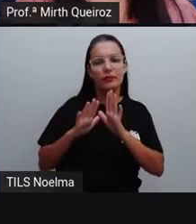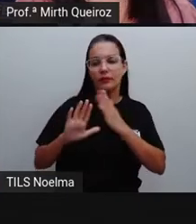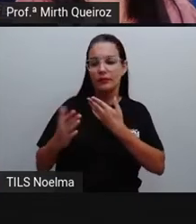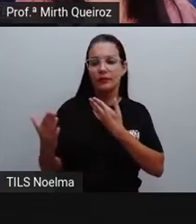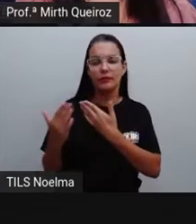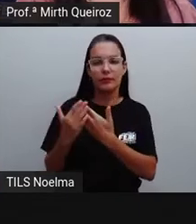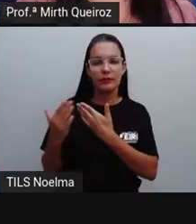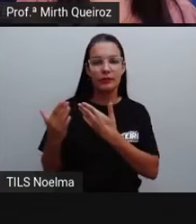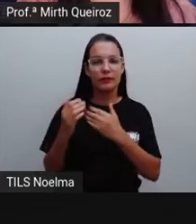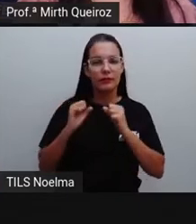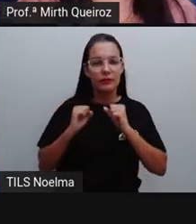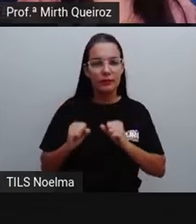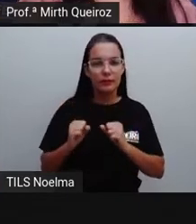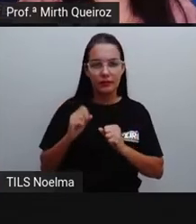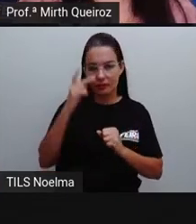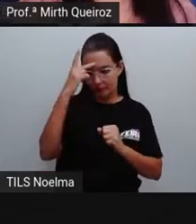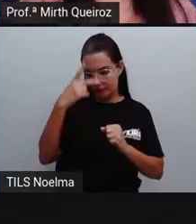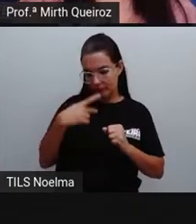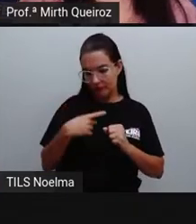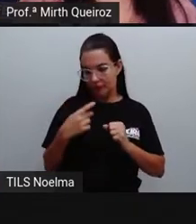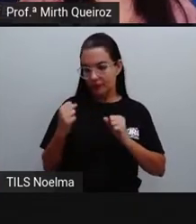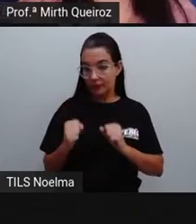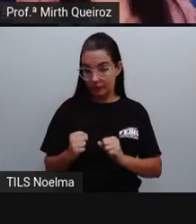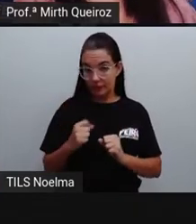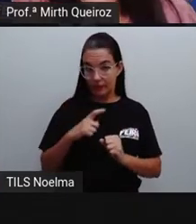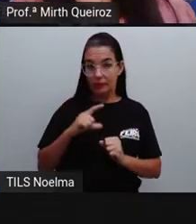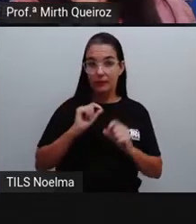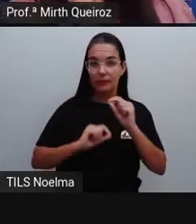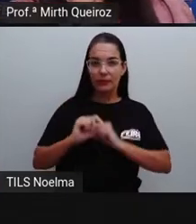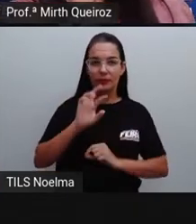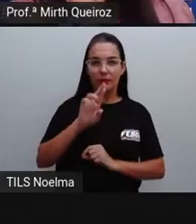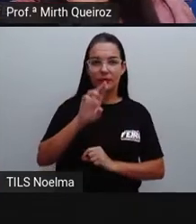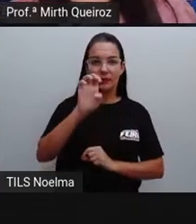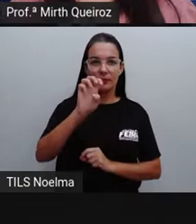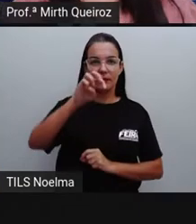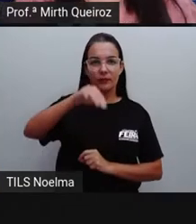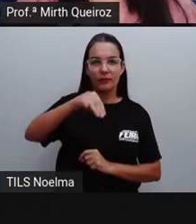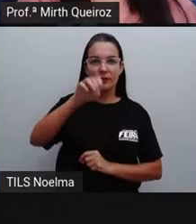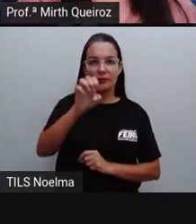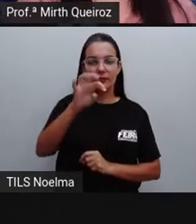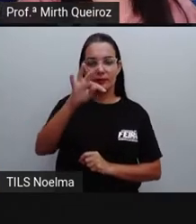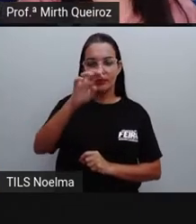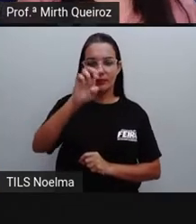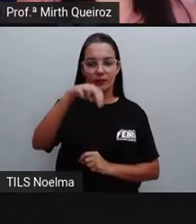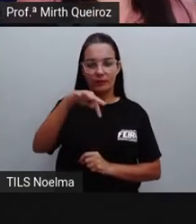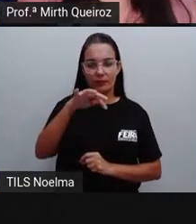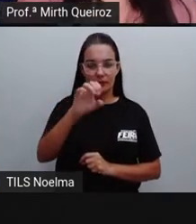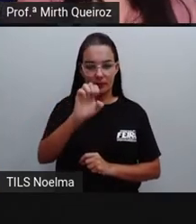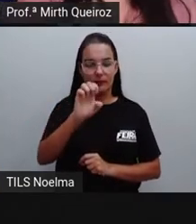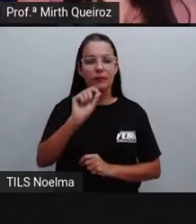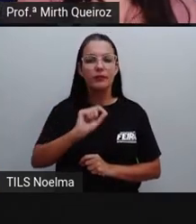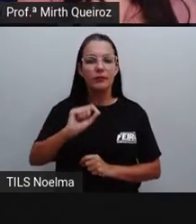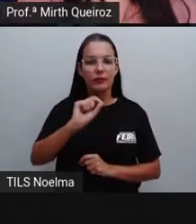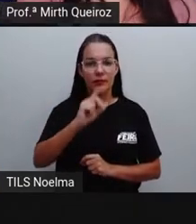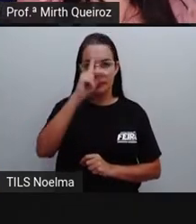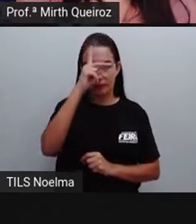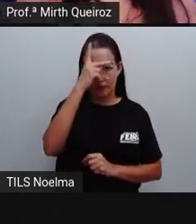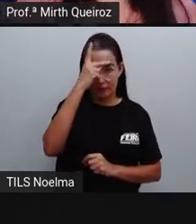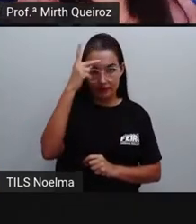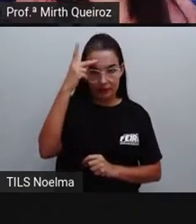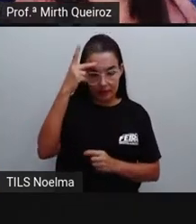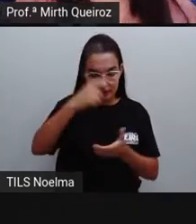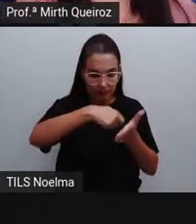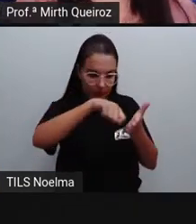essas pessoas. Que seria o remetente, que é a pessoa que envia a carta. E o destinatário, que é aquela pessoa que vai